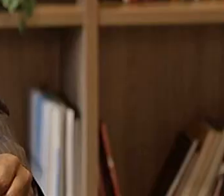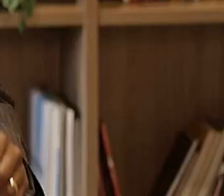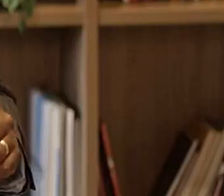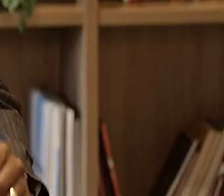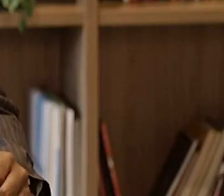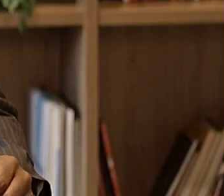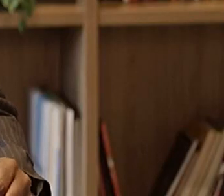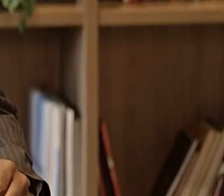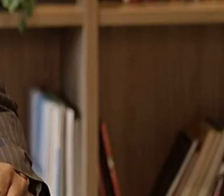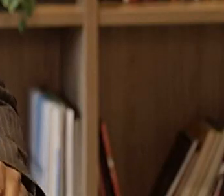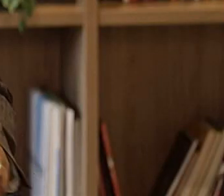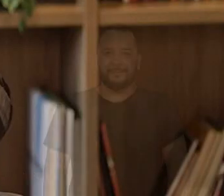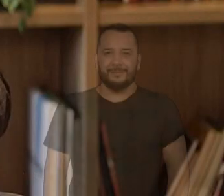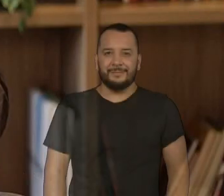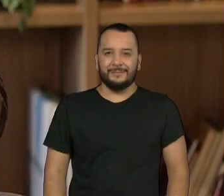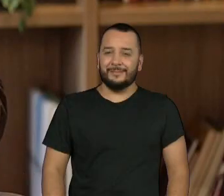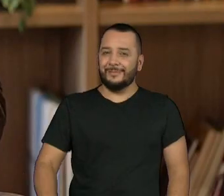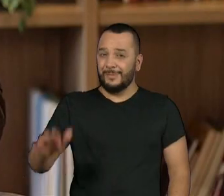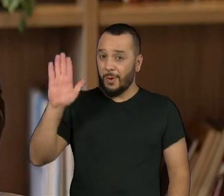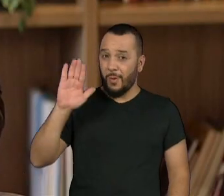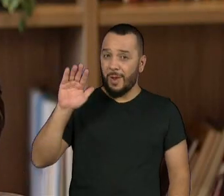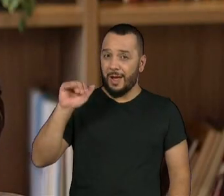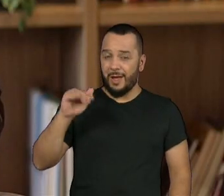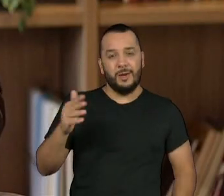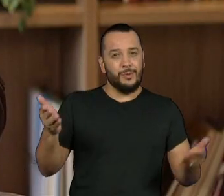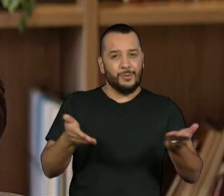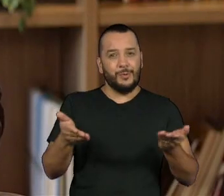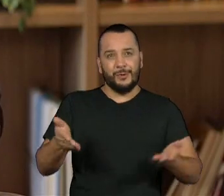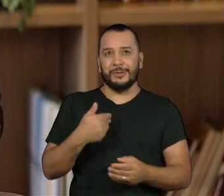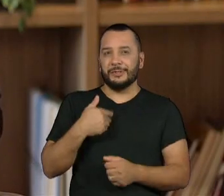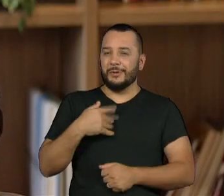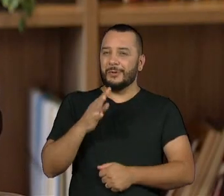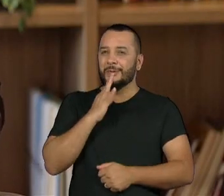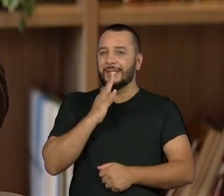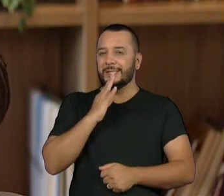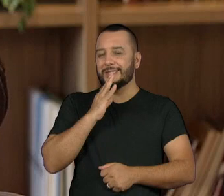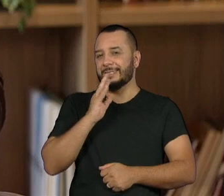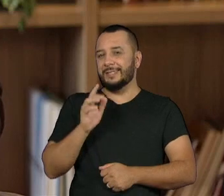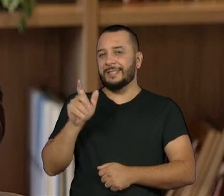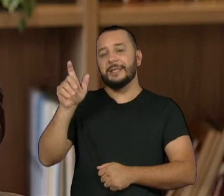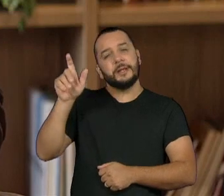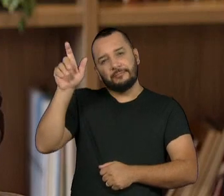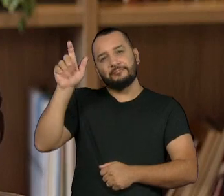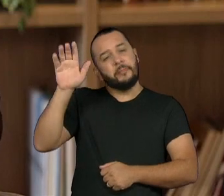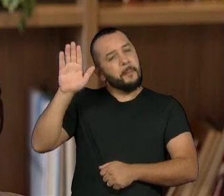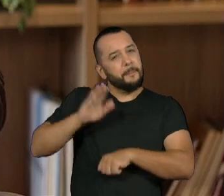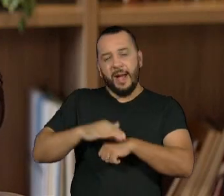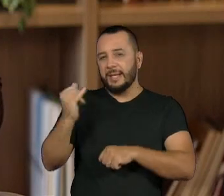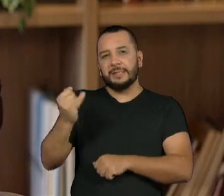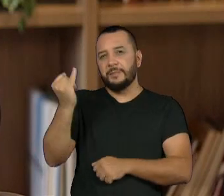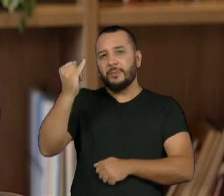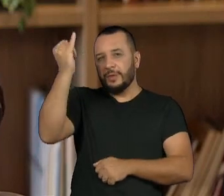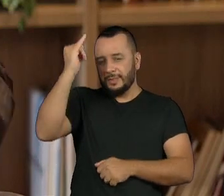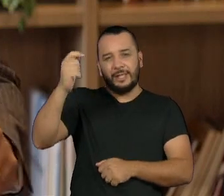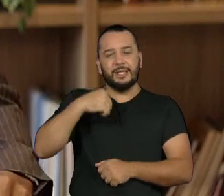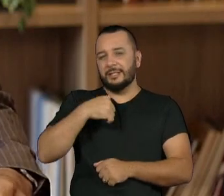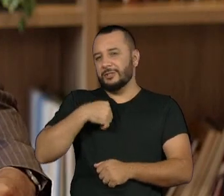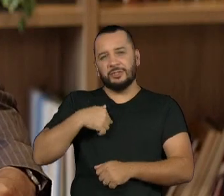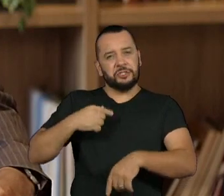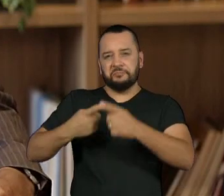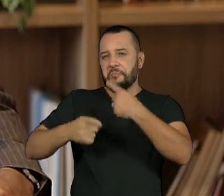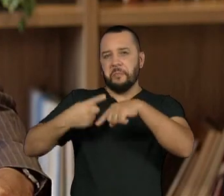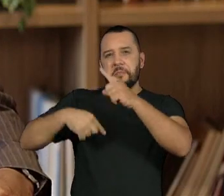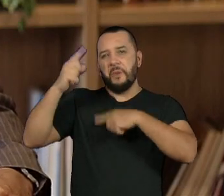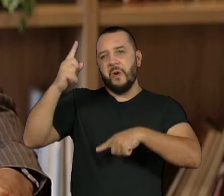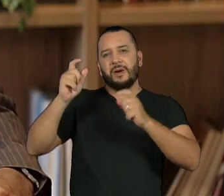Olá, hoje eu vim conhecer uma das mais importantes e revolucionária iniciativa empresarial